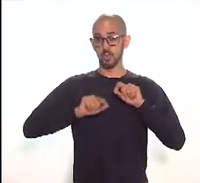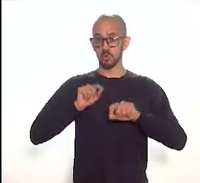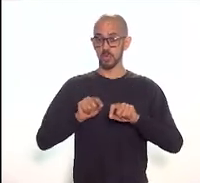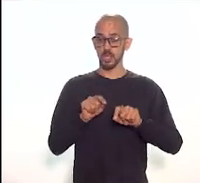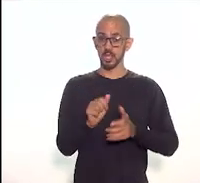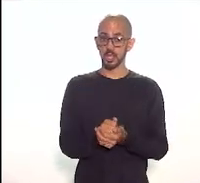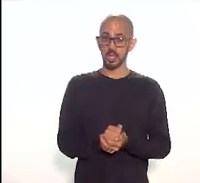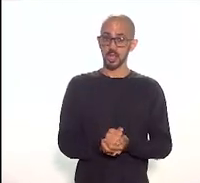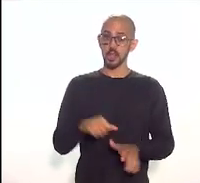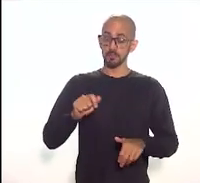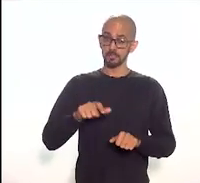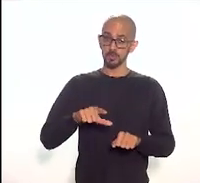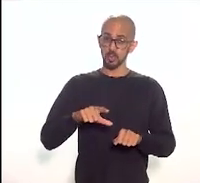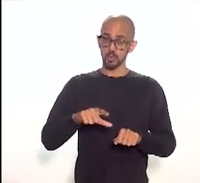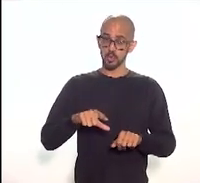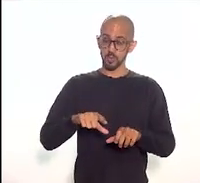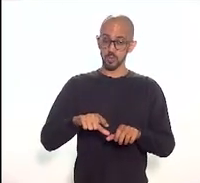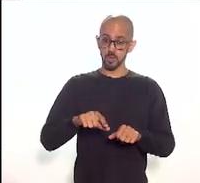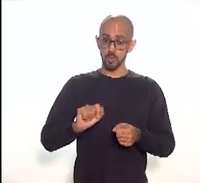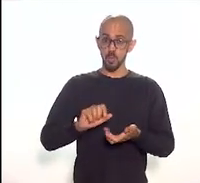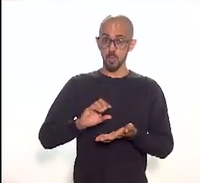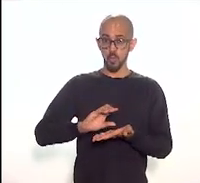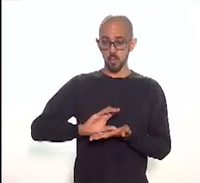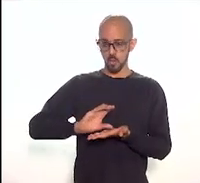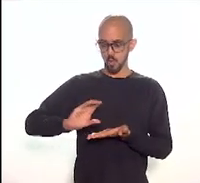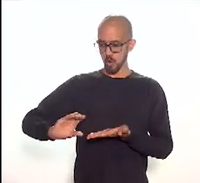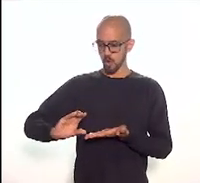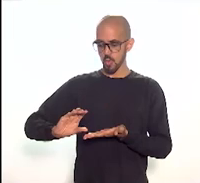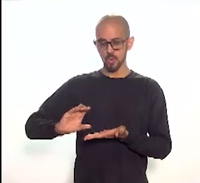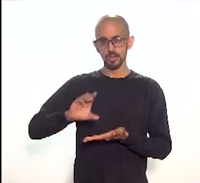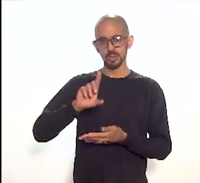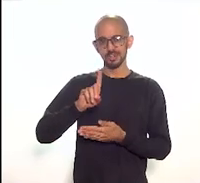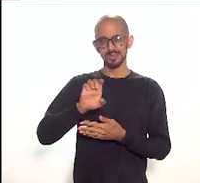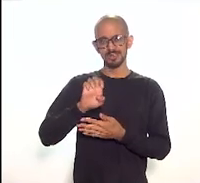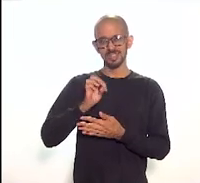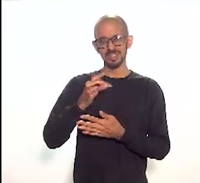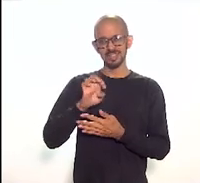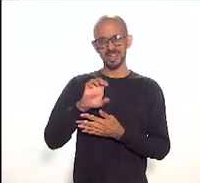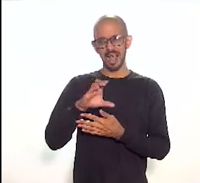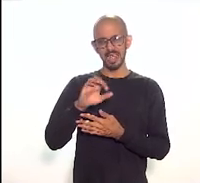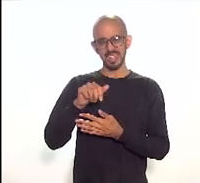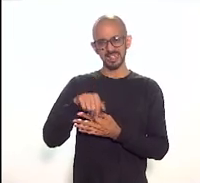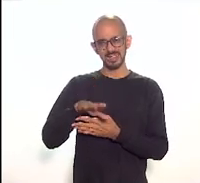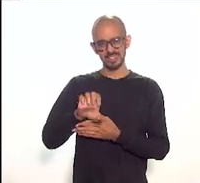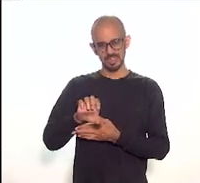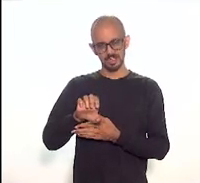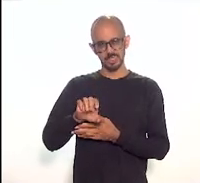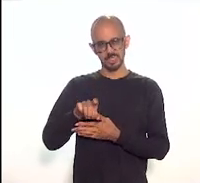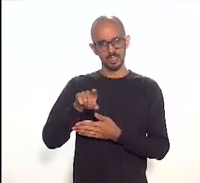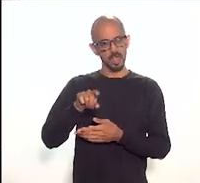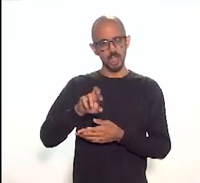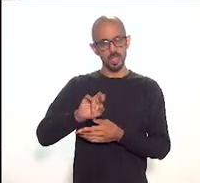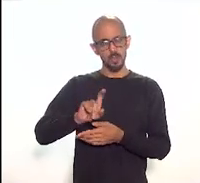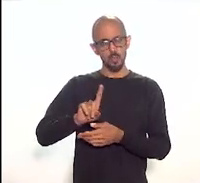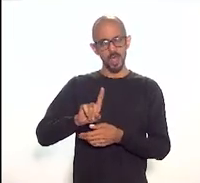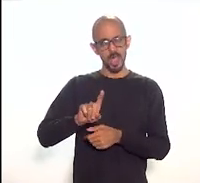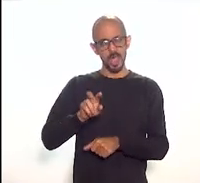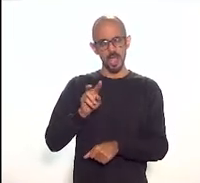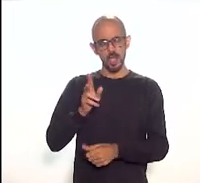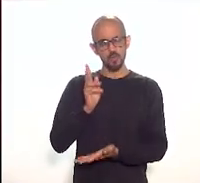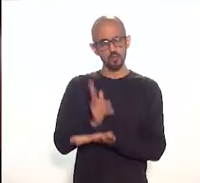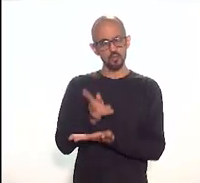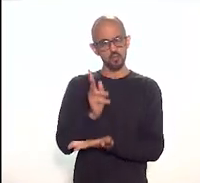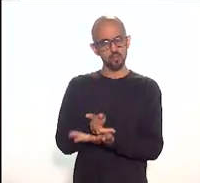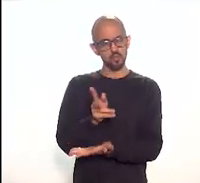destaque orçamentário poderá ser apresentado. destaque orçamentário não é uma previsão definitiva. Ele